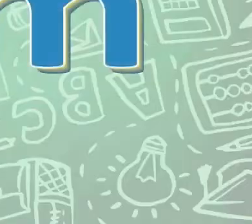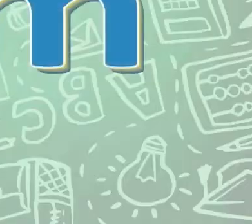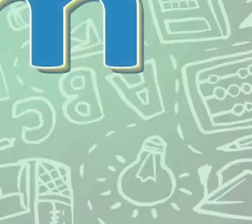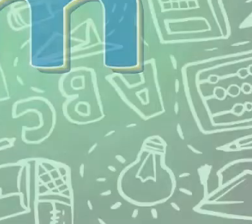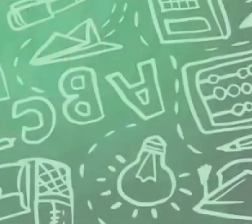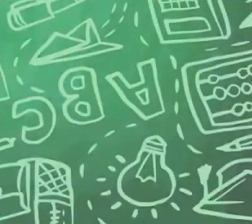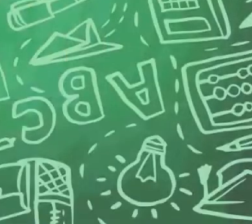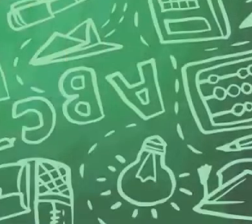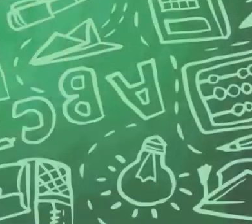importante ciências humanas.